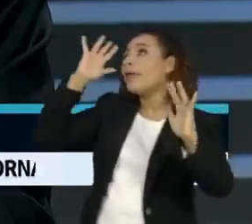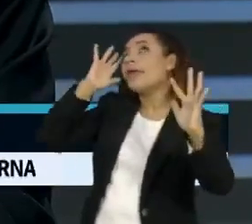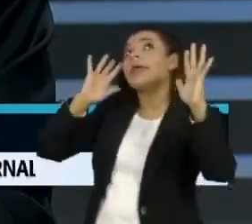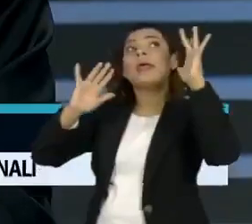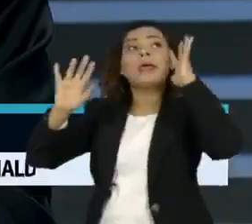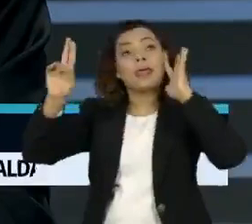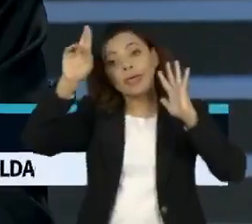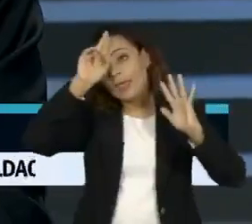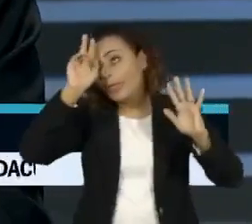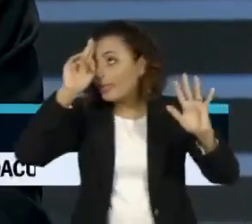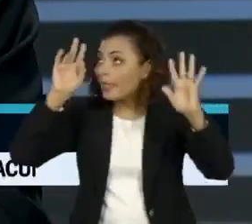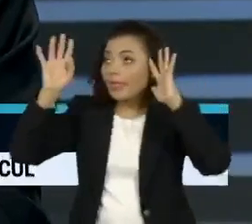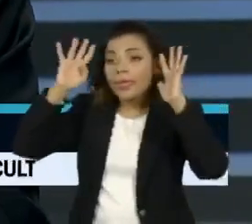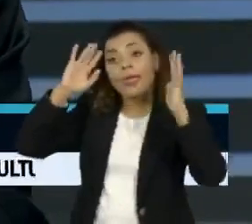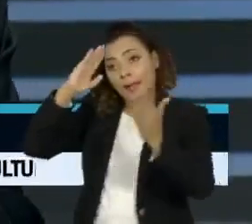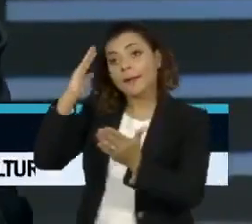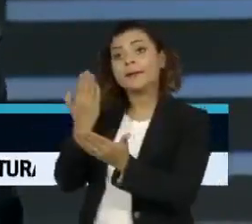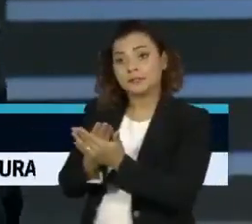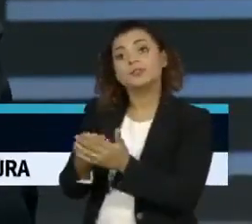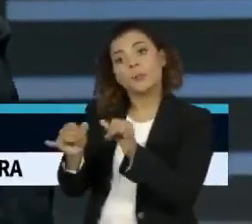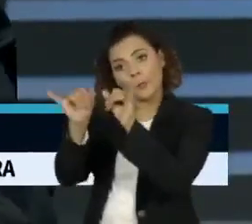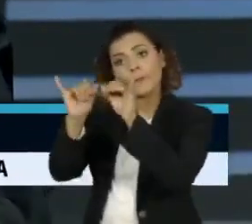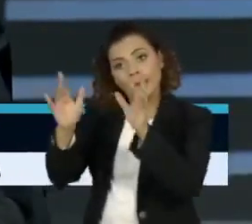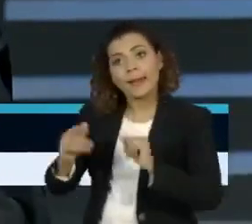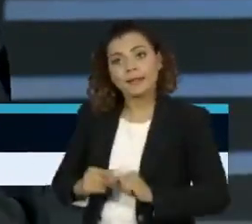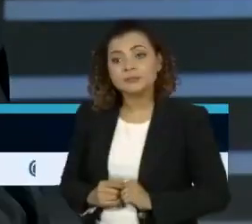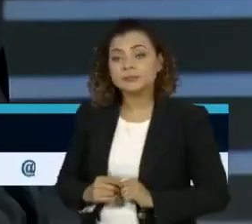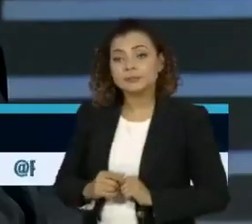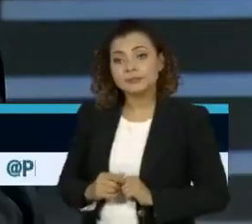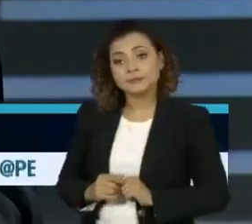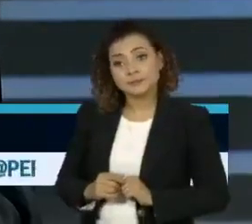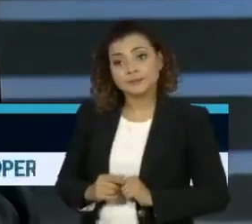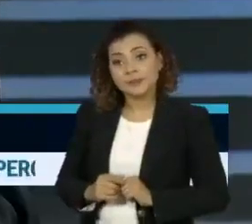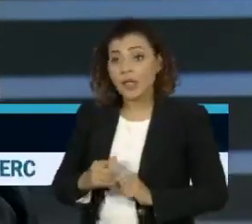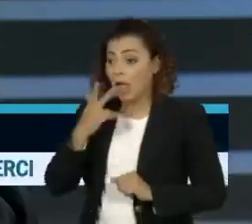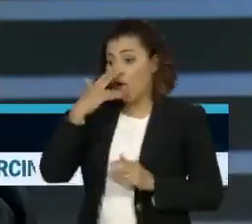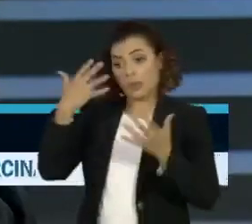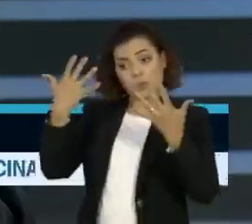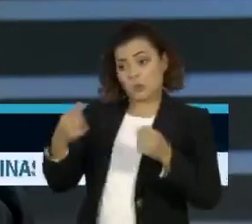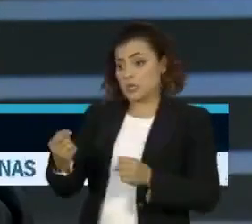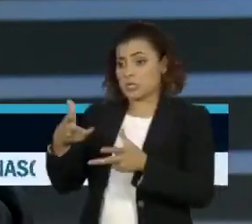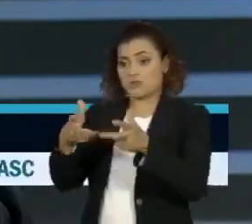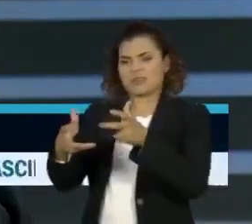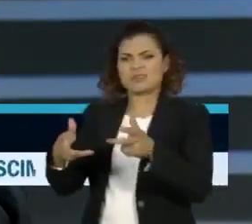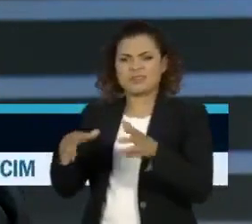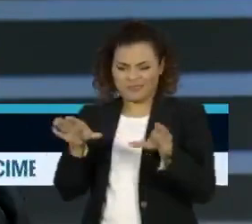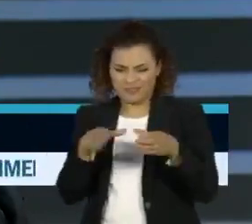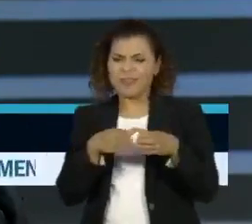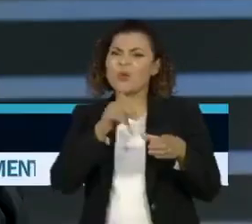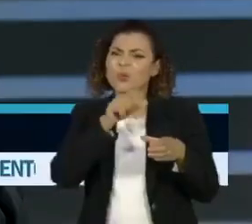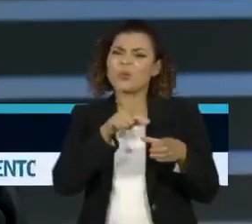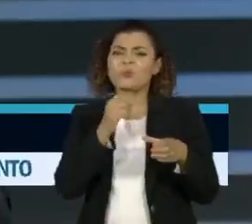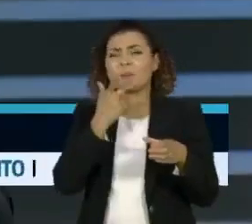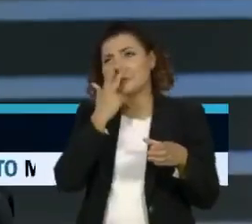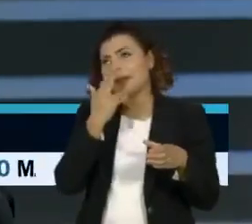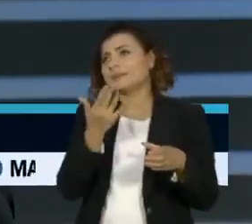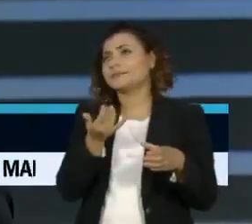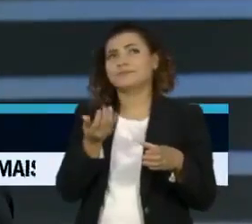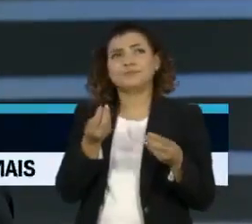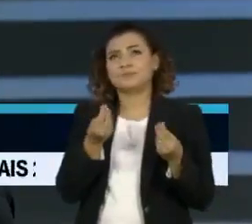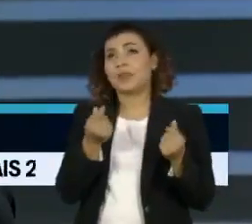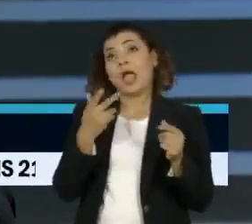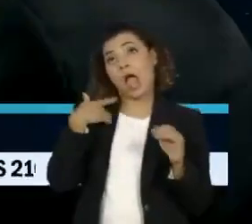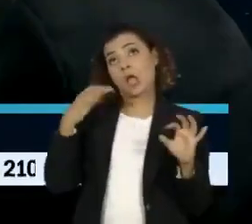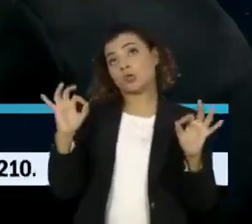Delira, acredita em bobagem, se acha... Um antivacina é provavelmente alguém meio irrelevante, mas que se acha